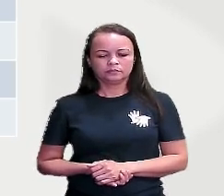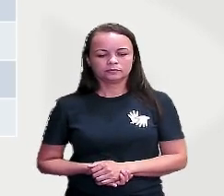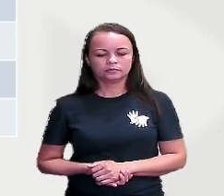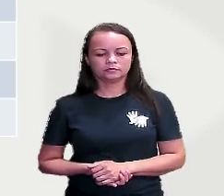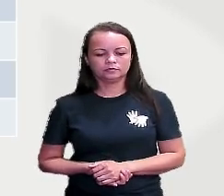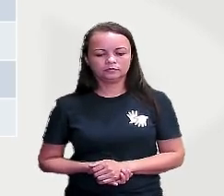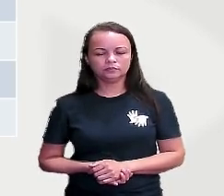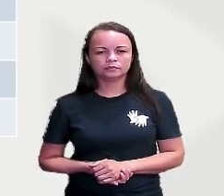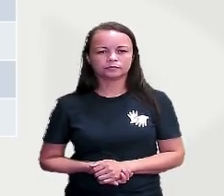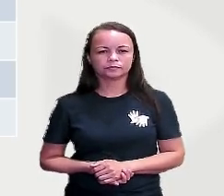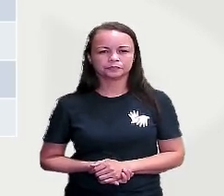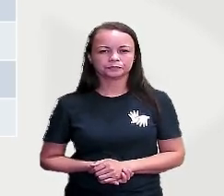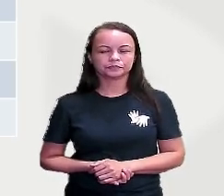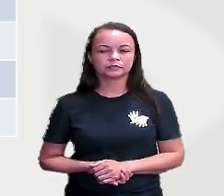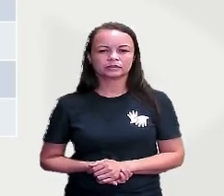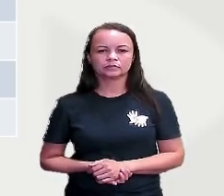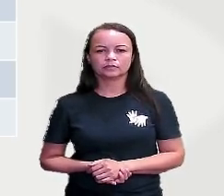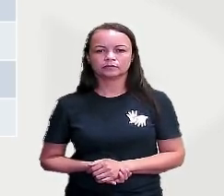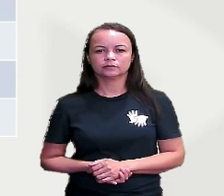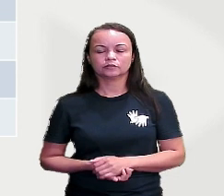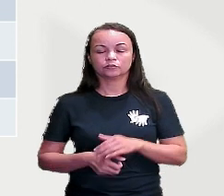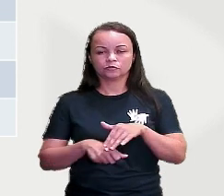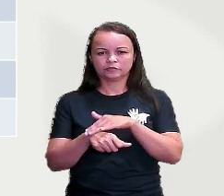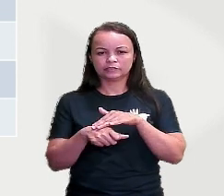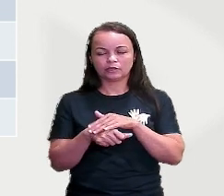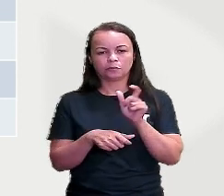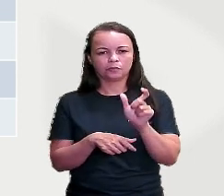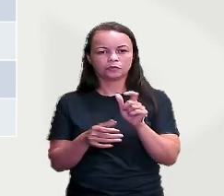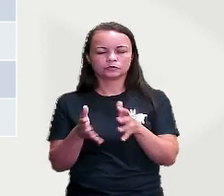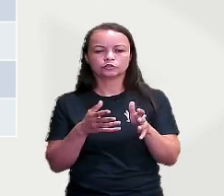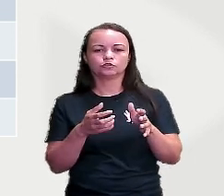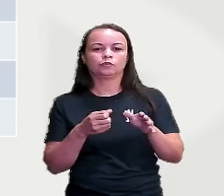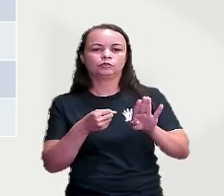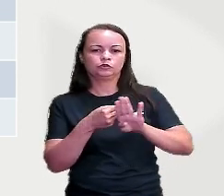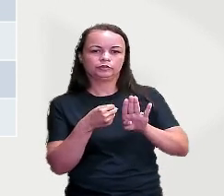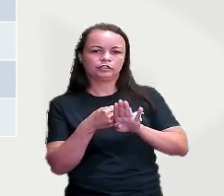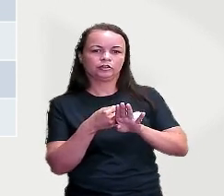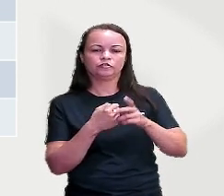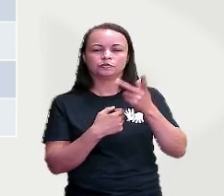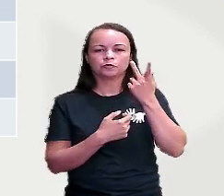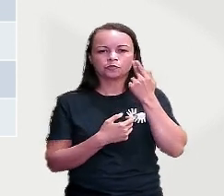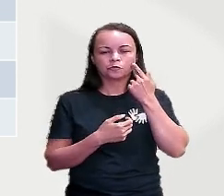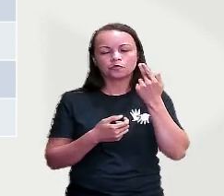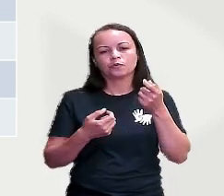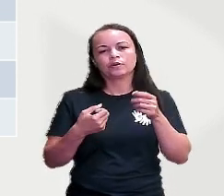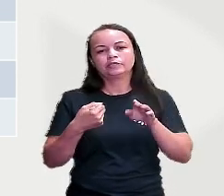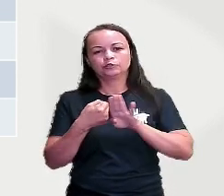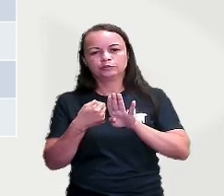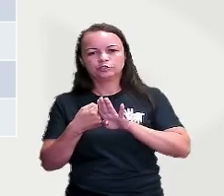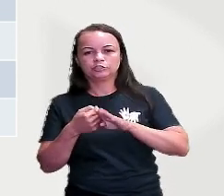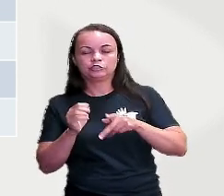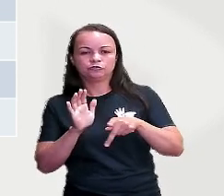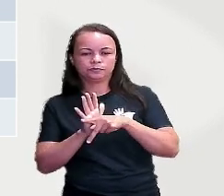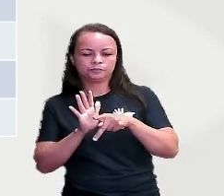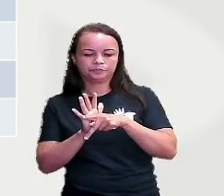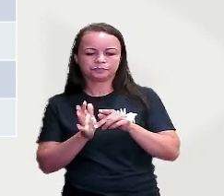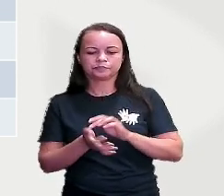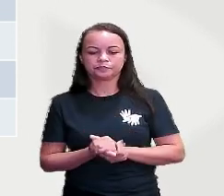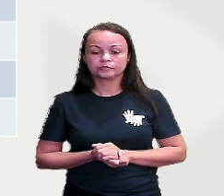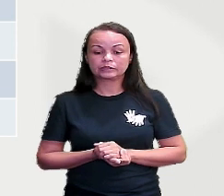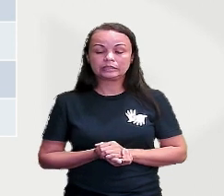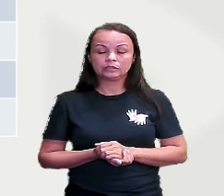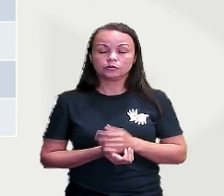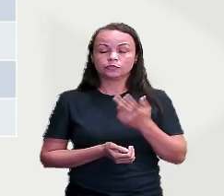Vamos agora conversar um pouquinho sobre os substantivos comuns e os substantivos próprios. Então, substantivo